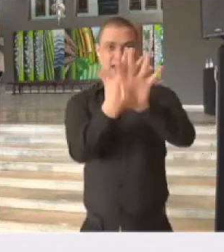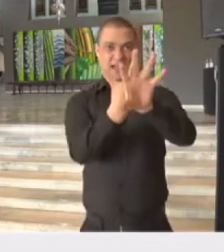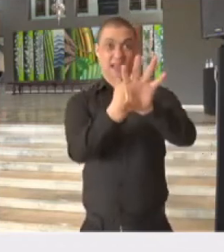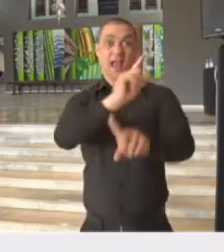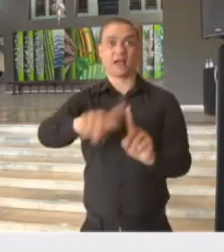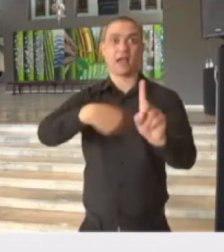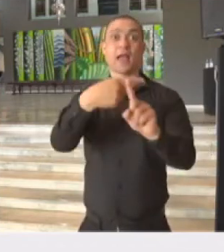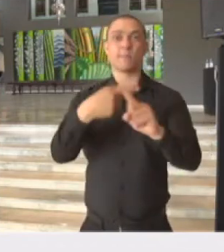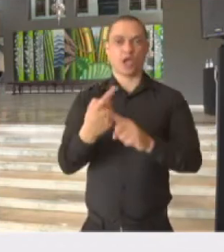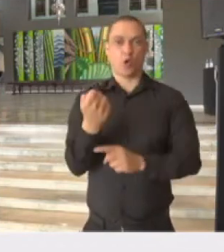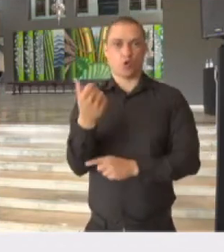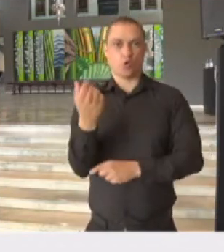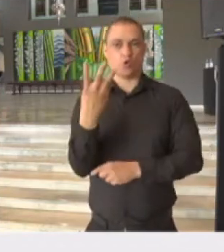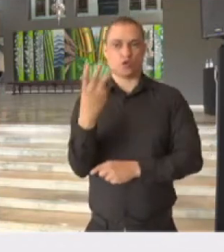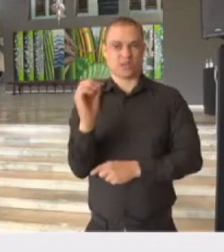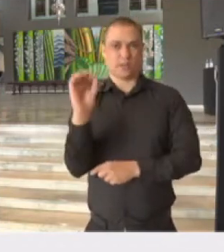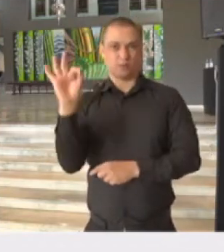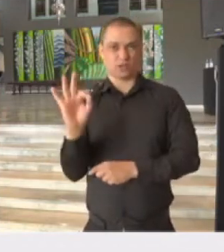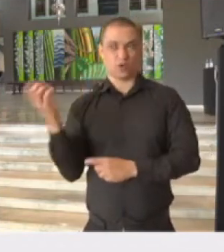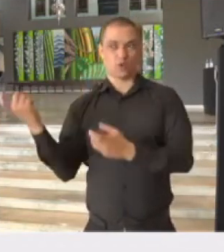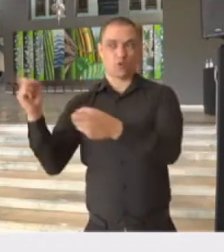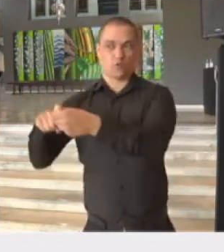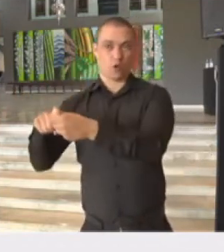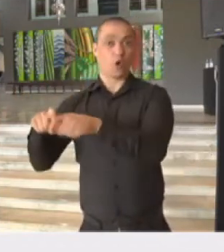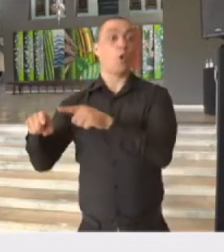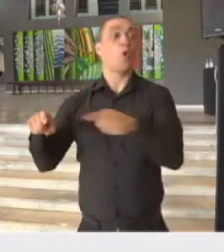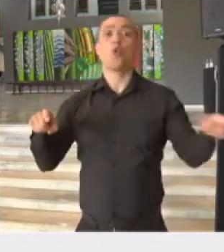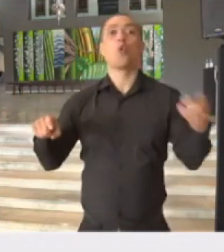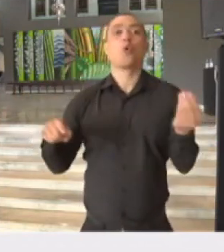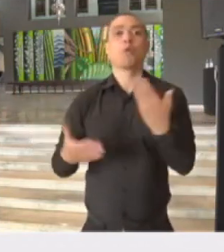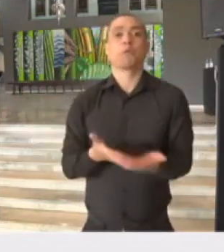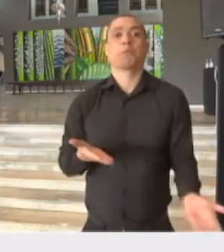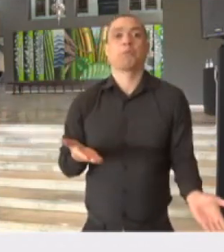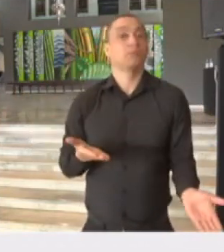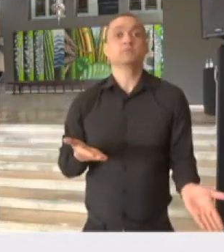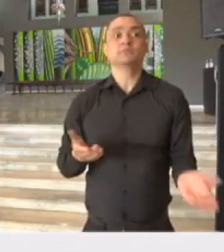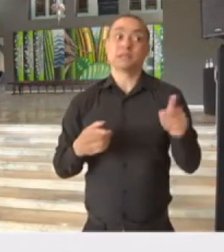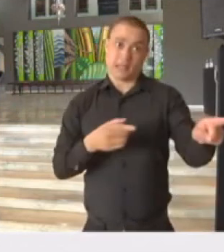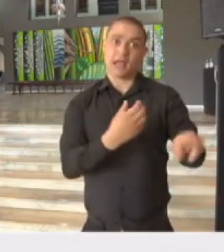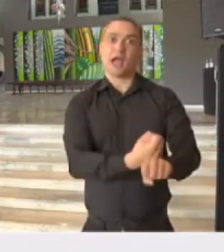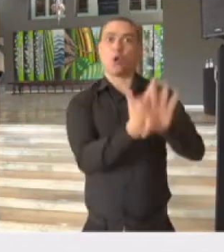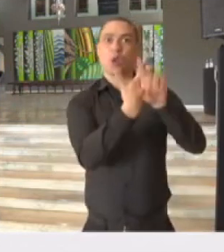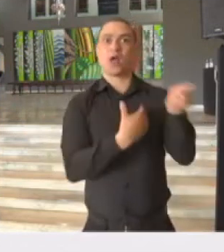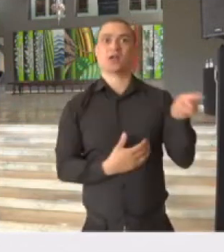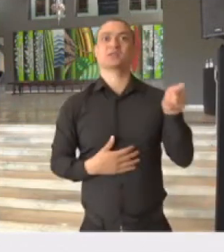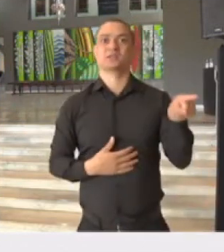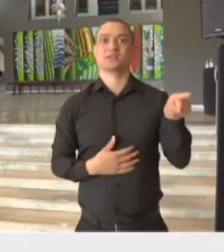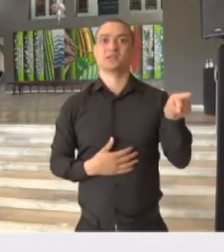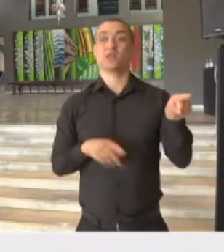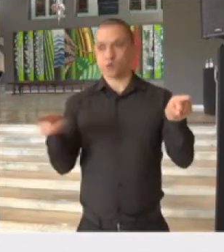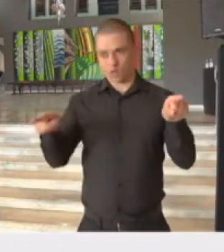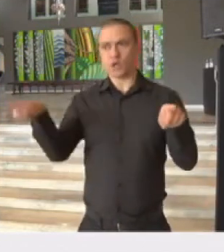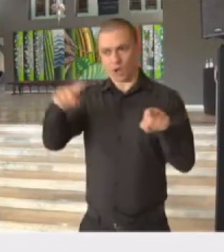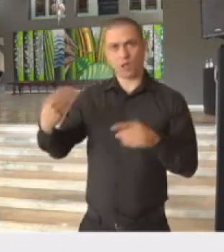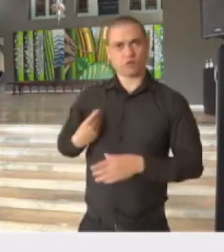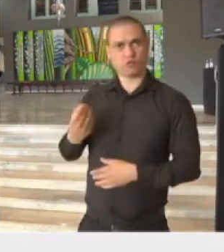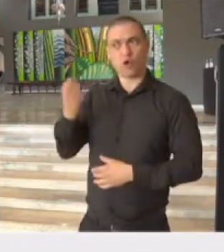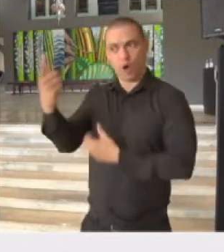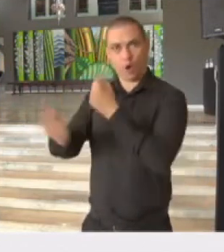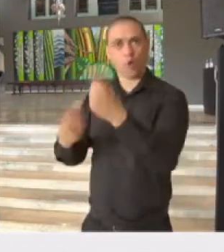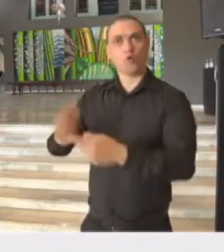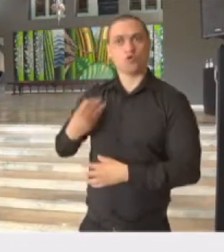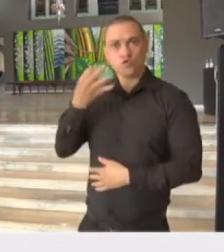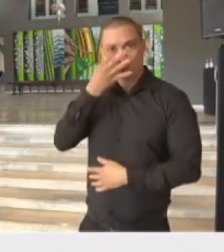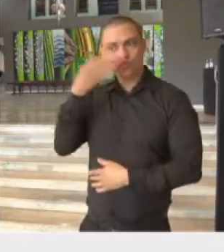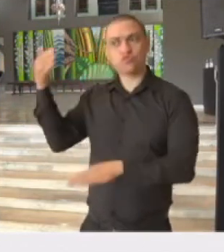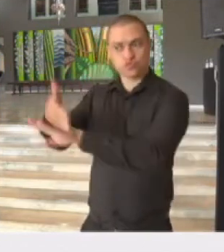porque se volta uma parte, a metodologia de acompanhamento dos alunos deve ser para todos. A parte presencial é